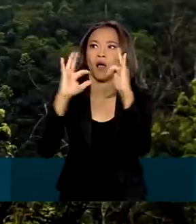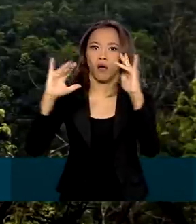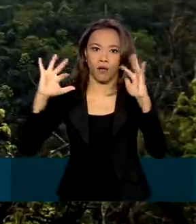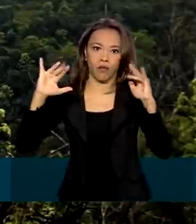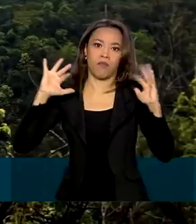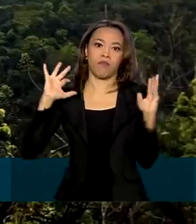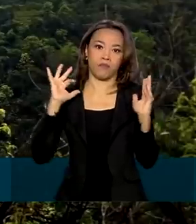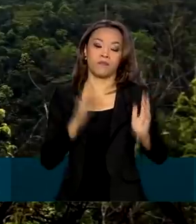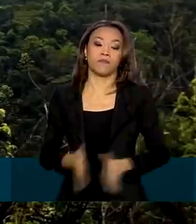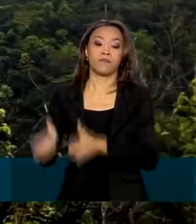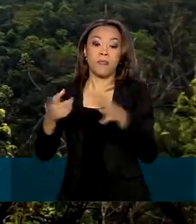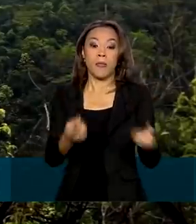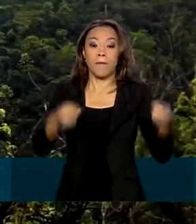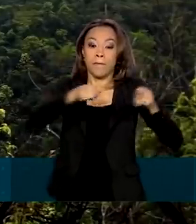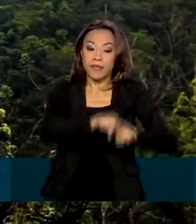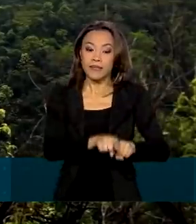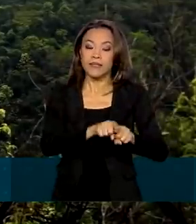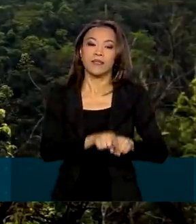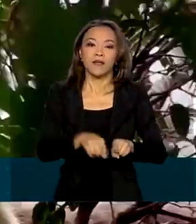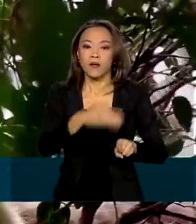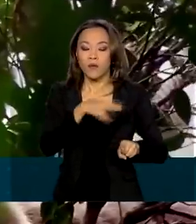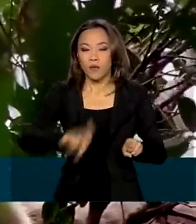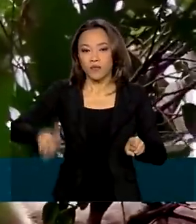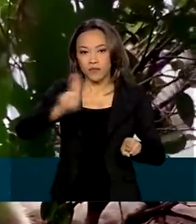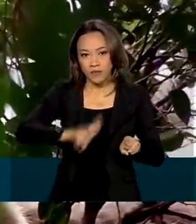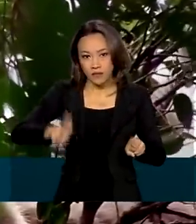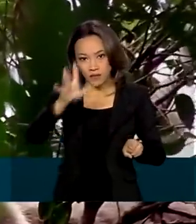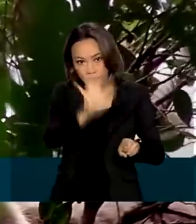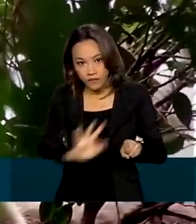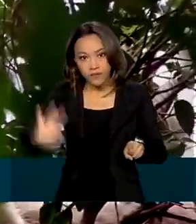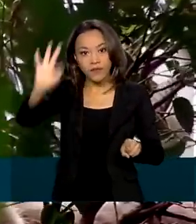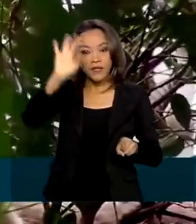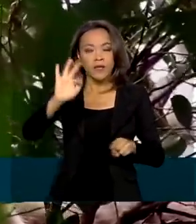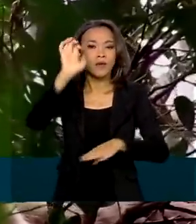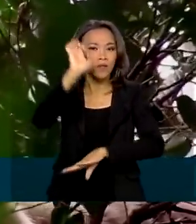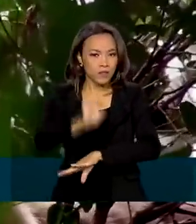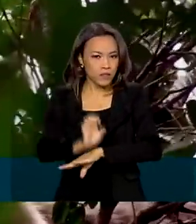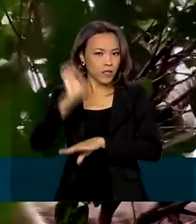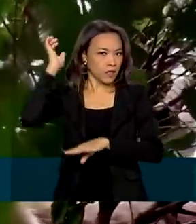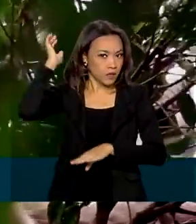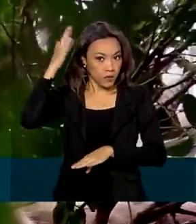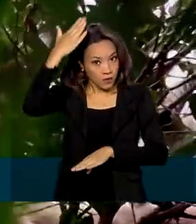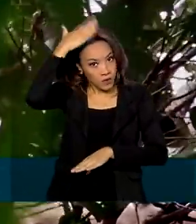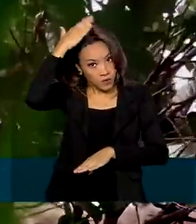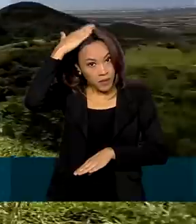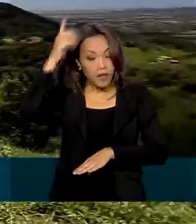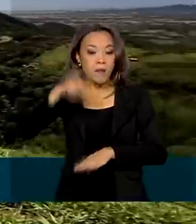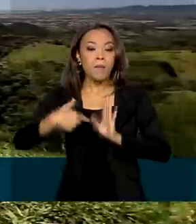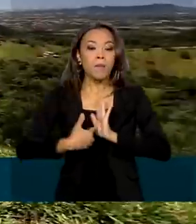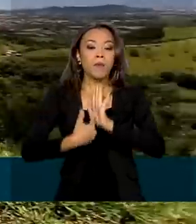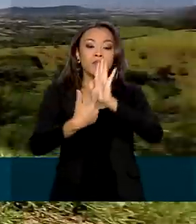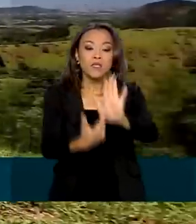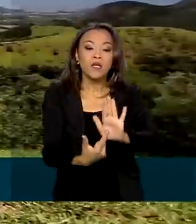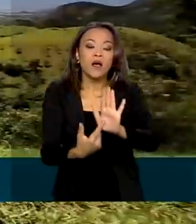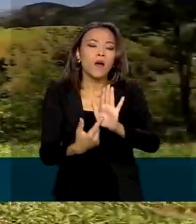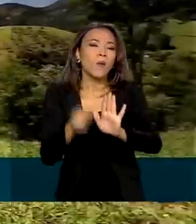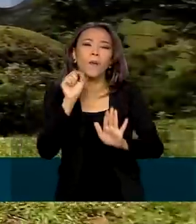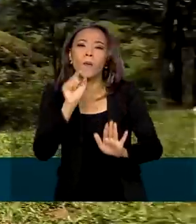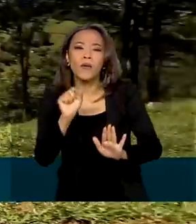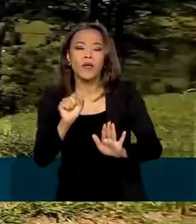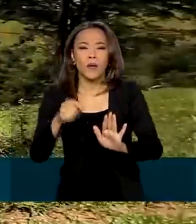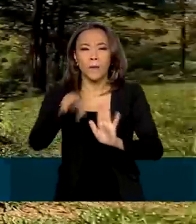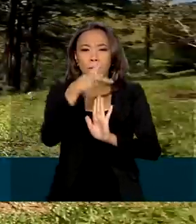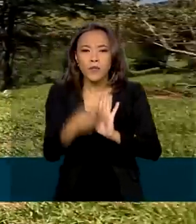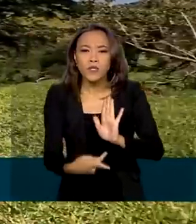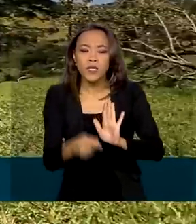parceria com a Universidade Federal do Oeste do Pará visa apresentar o projeto na região e colher informações